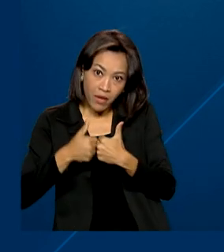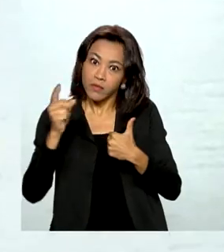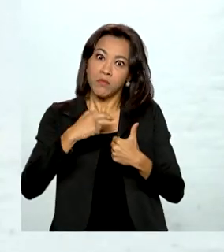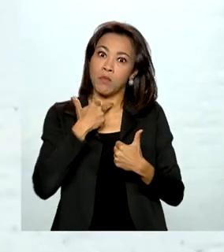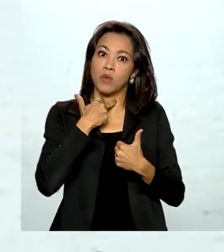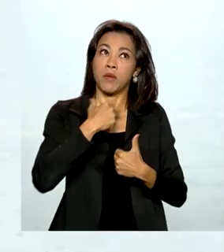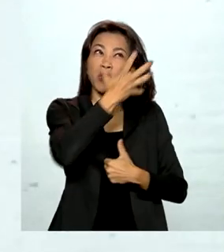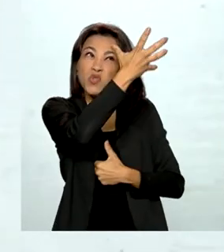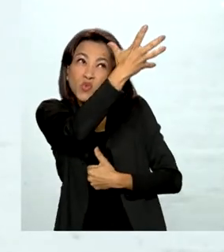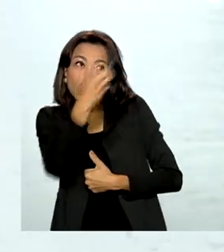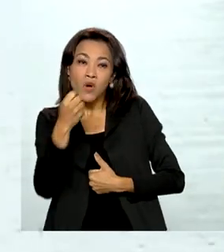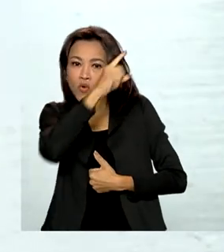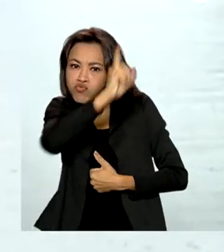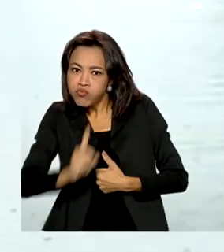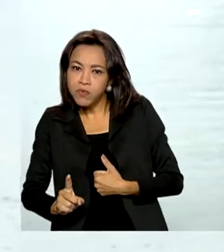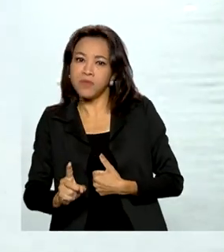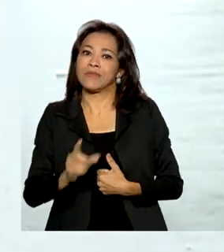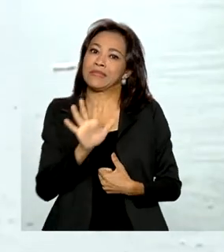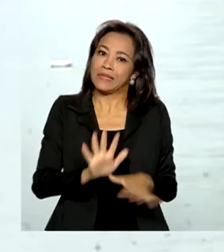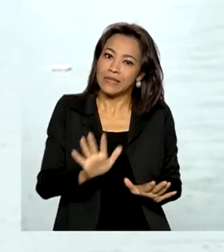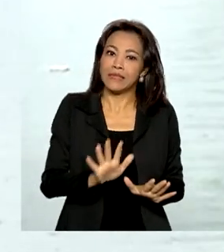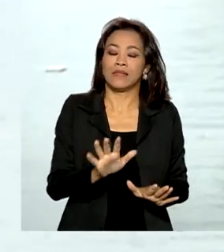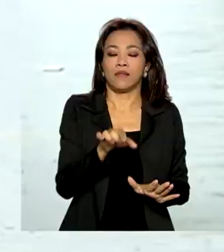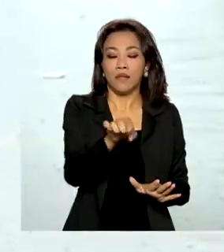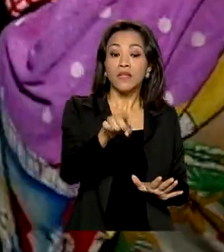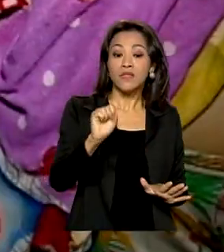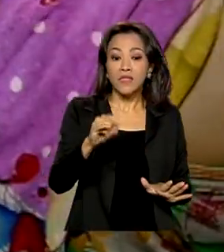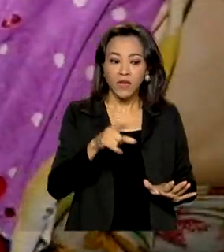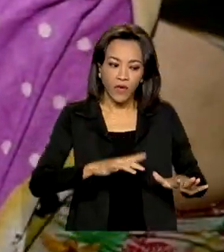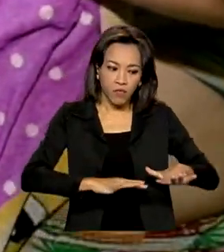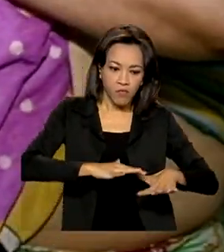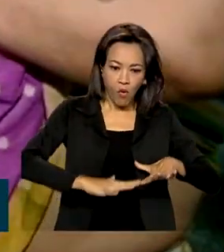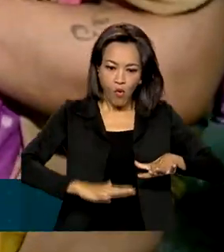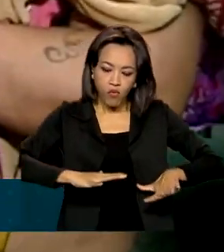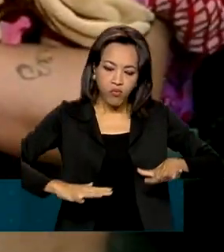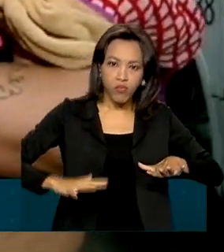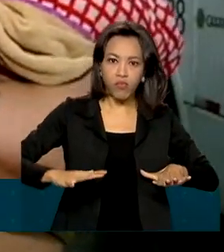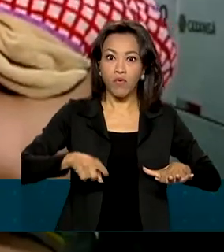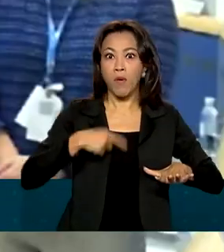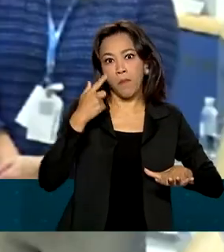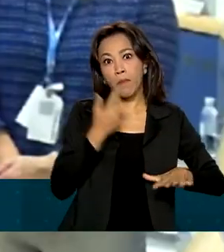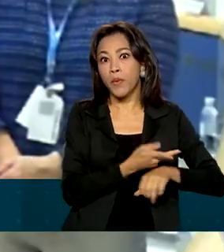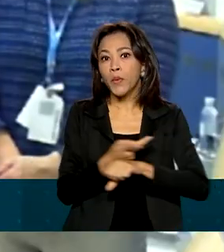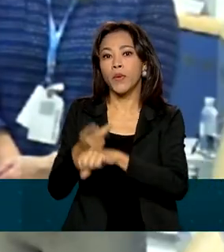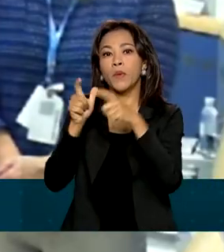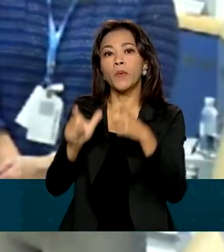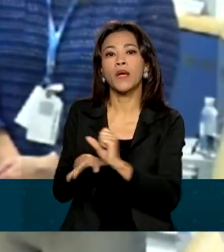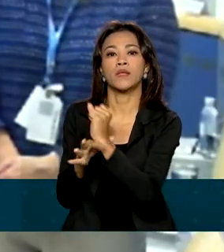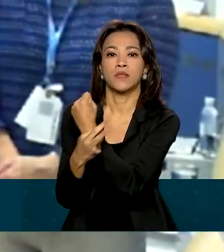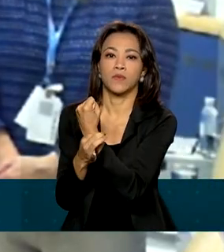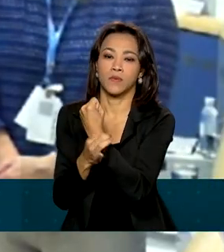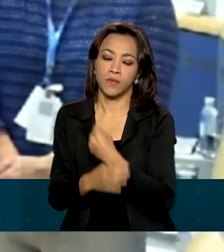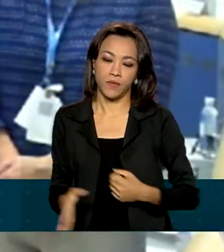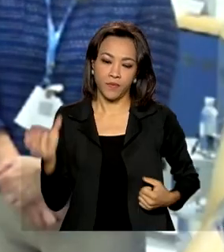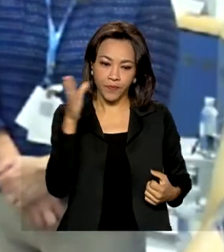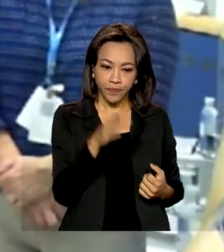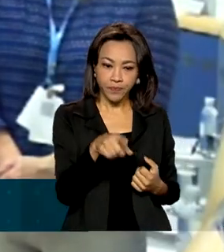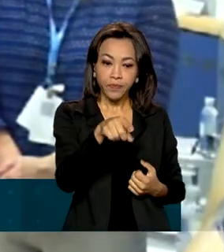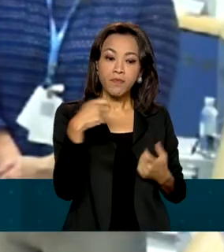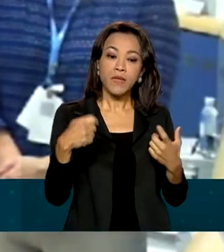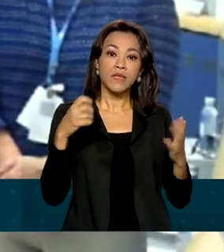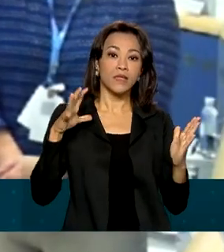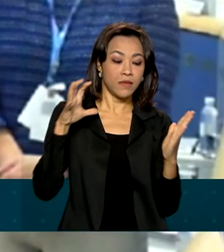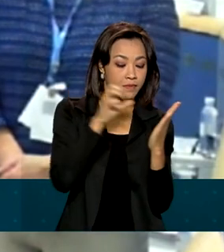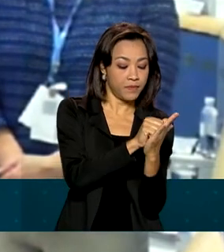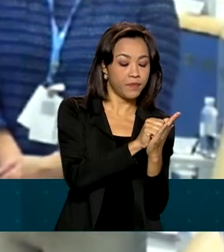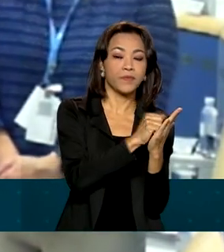raios. Se houver qualquer sinal de movimentação no terreno, procure um local seguro. As pessoas devem se cadastrar no Serviço de